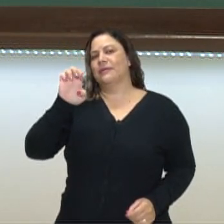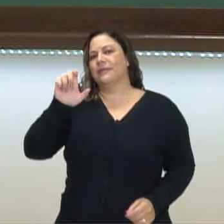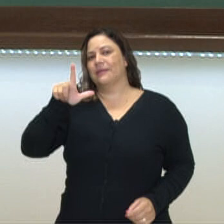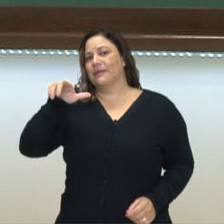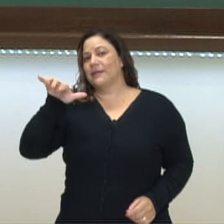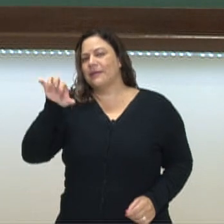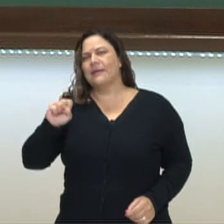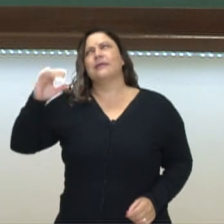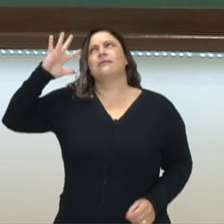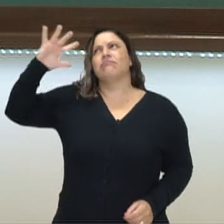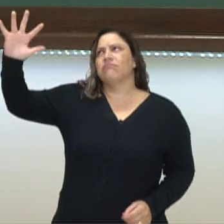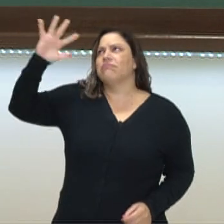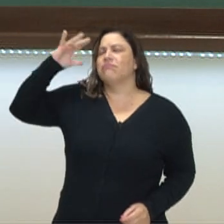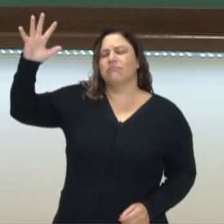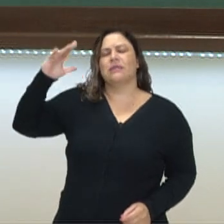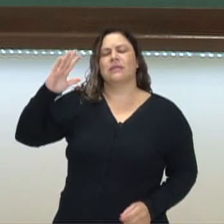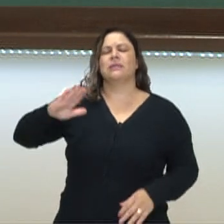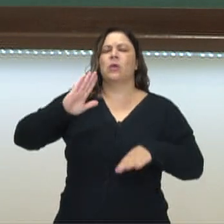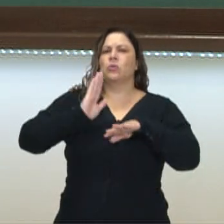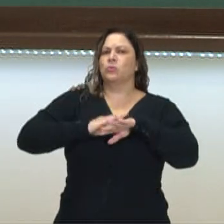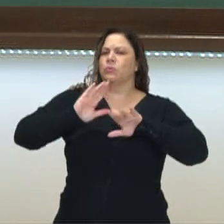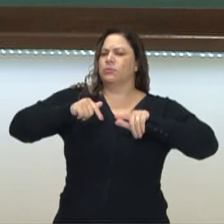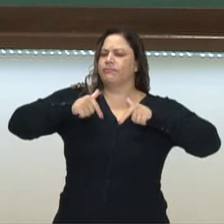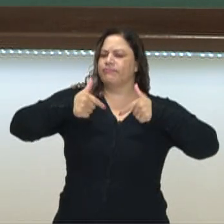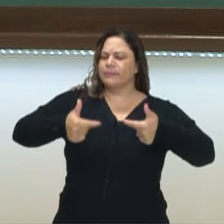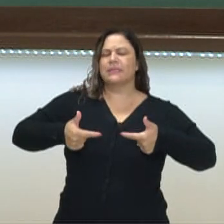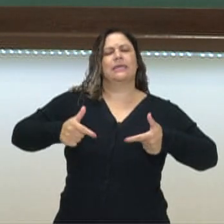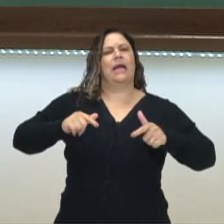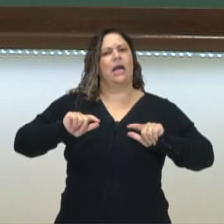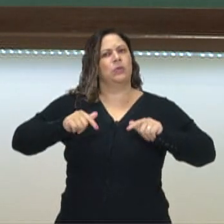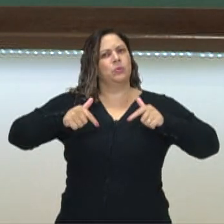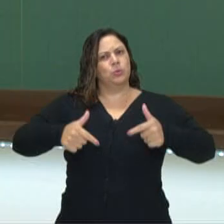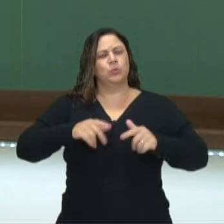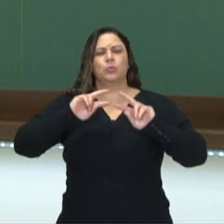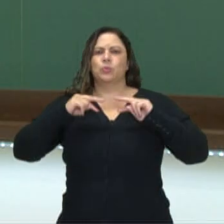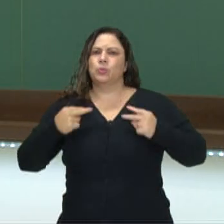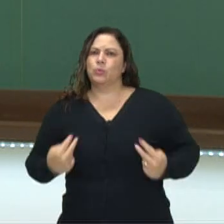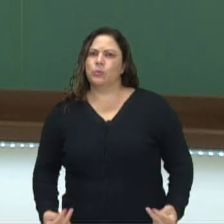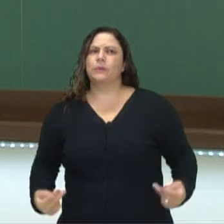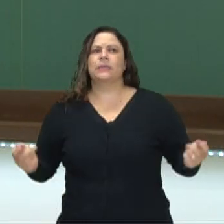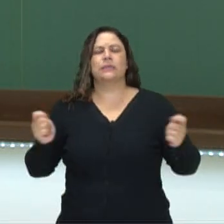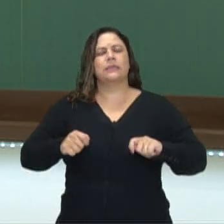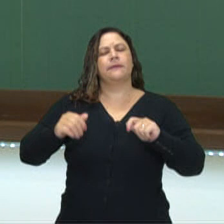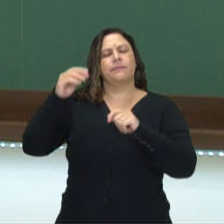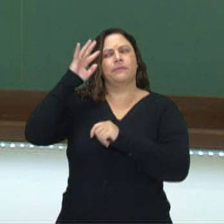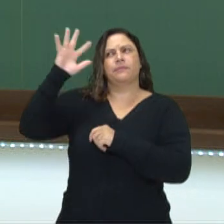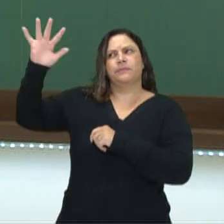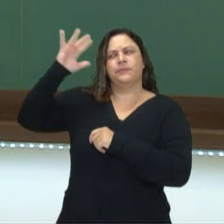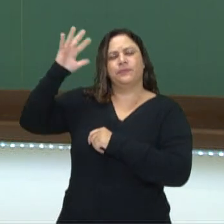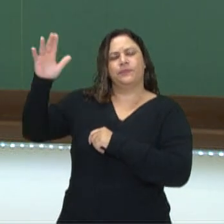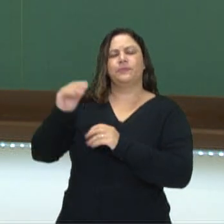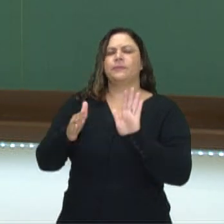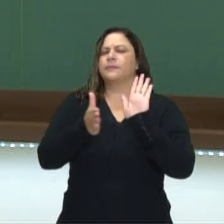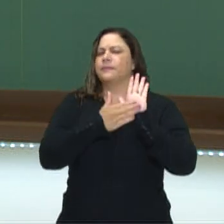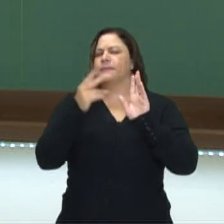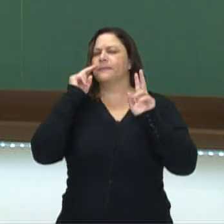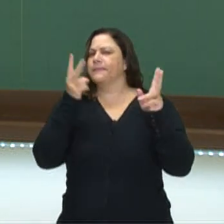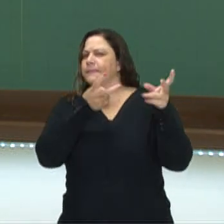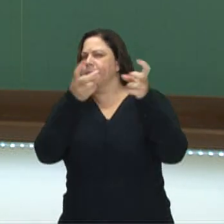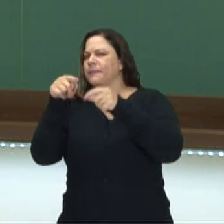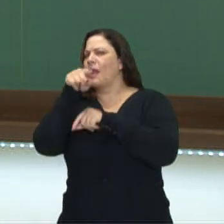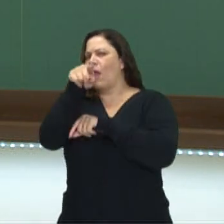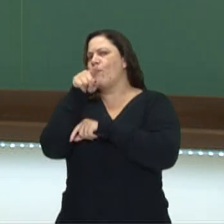as ações humanas. Vamos lá? Quero começar propondo aqui uma reflexão. Você se considera uma pessoa